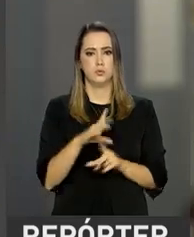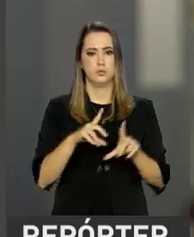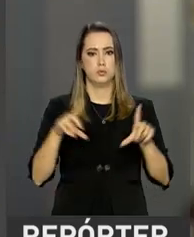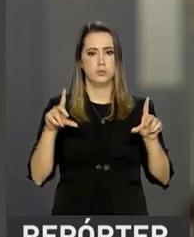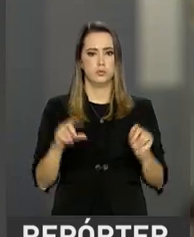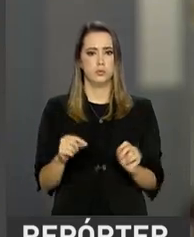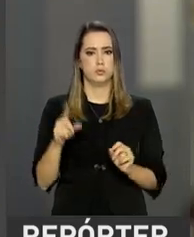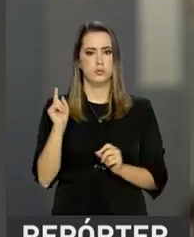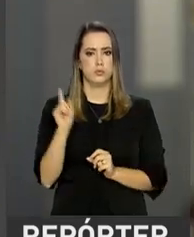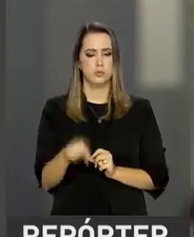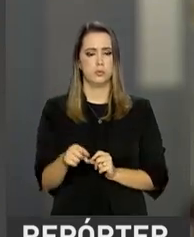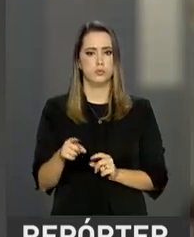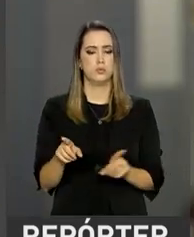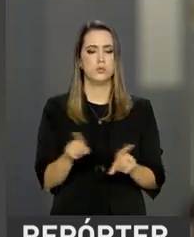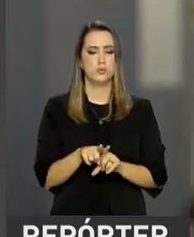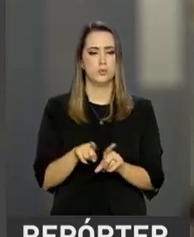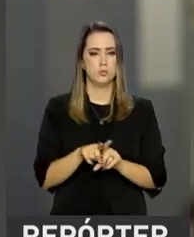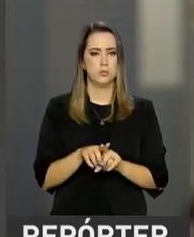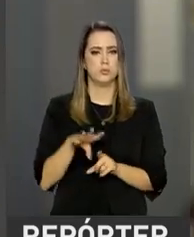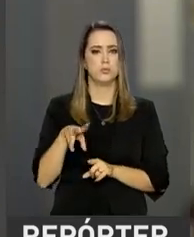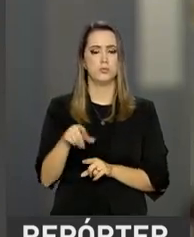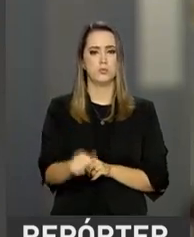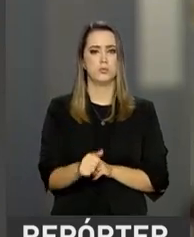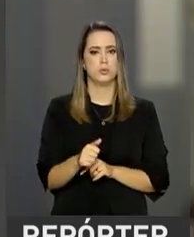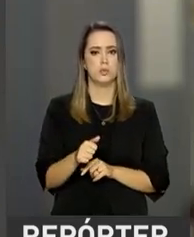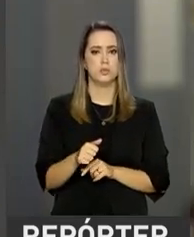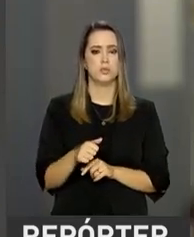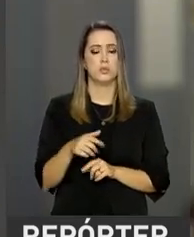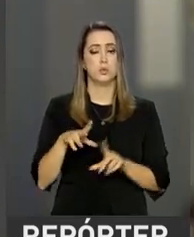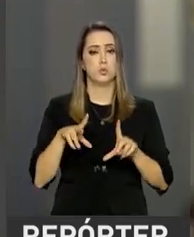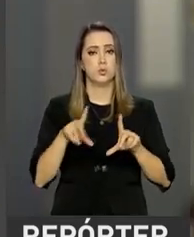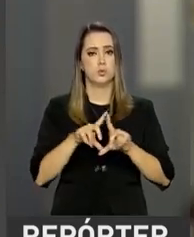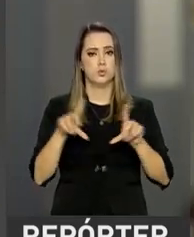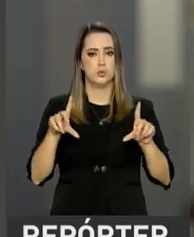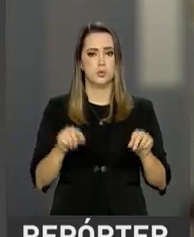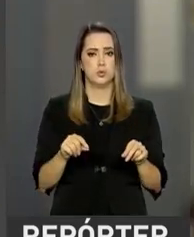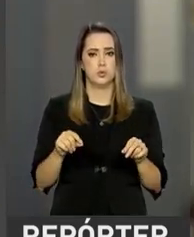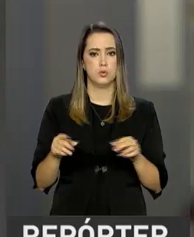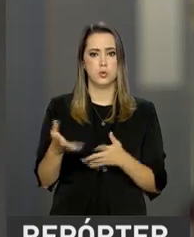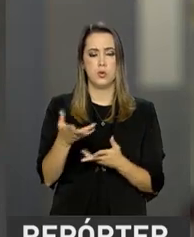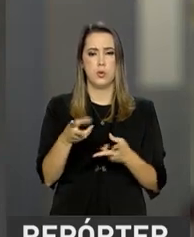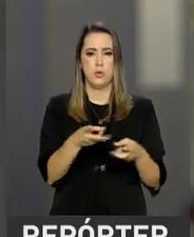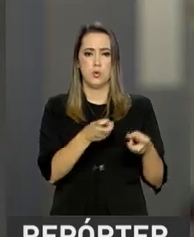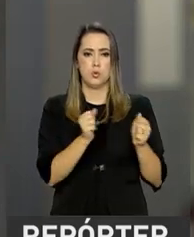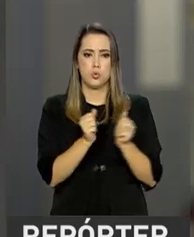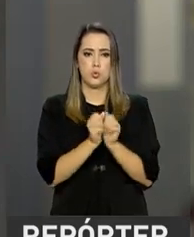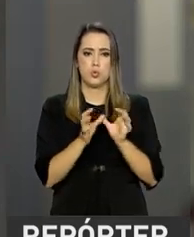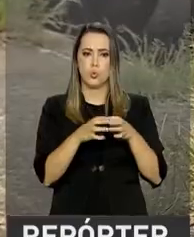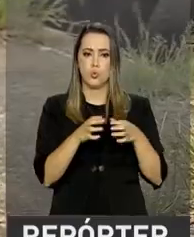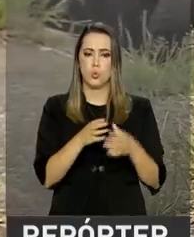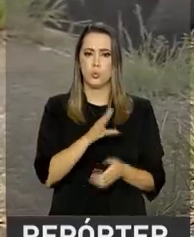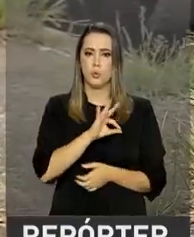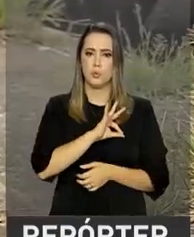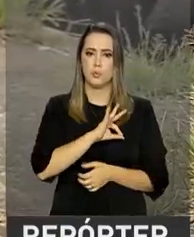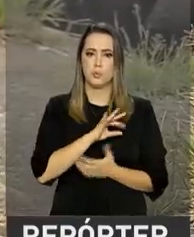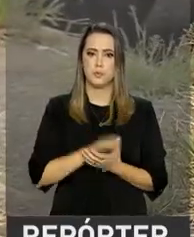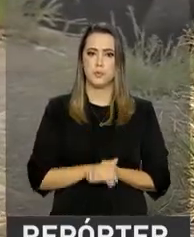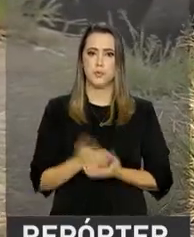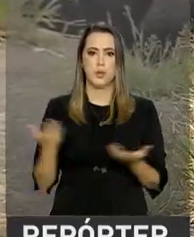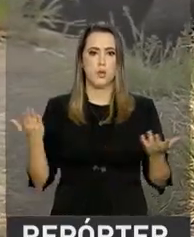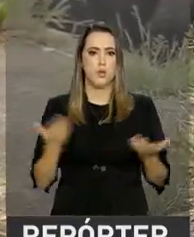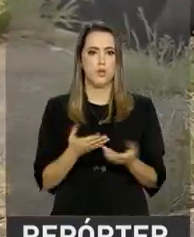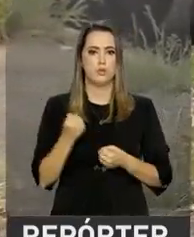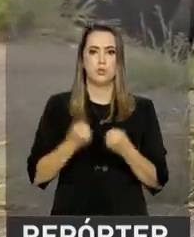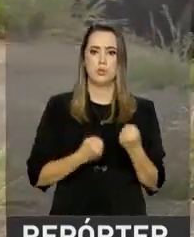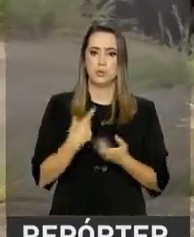de placa, que, além de todas essas absorções, o interfaceamento com as forças de segurança. Hoje, os